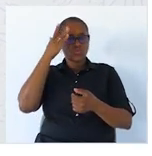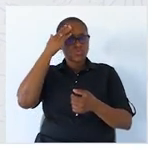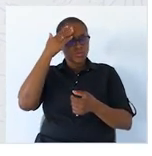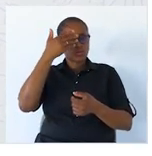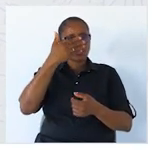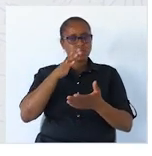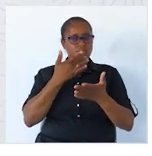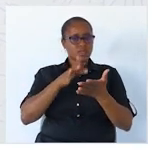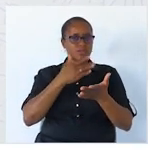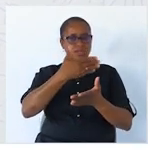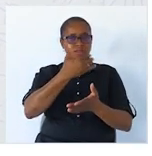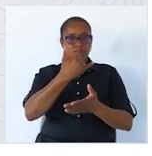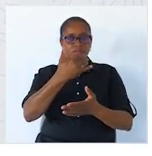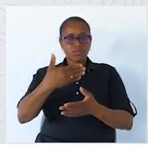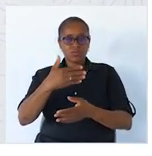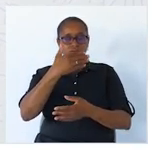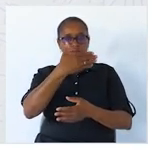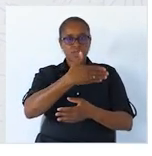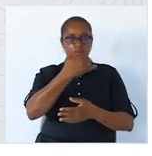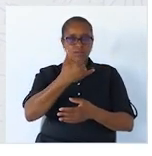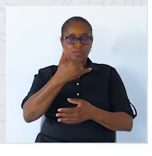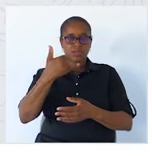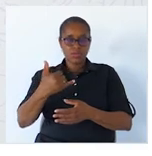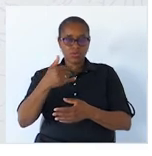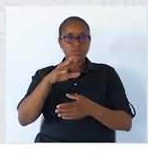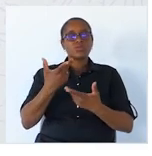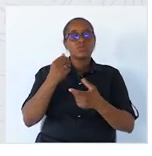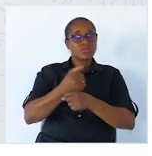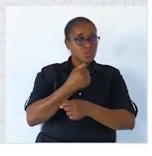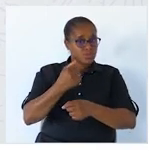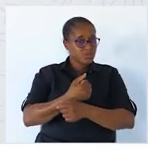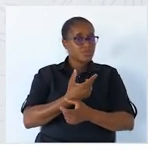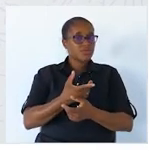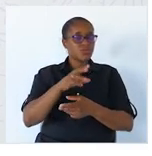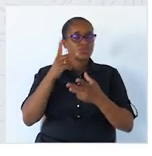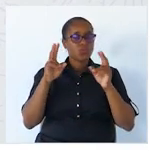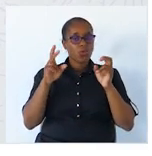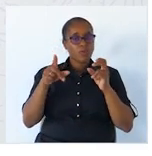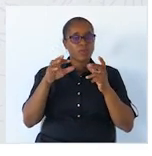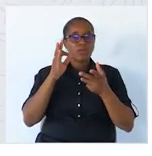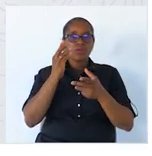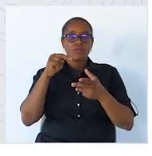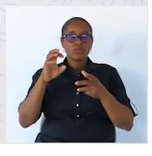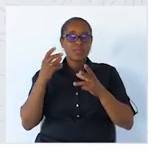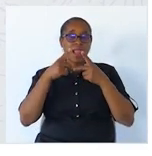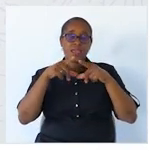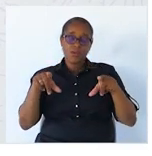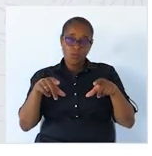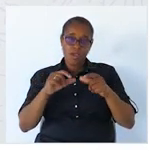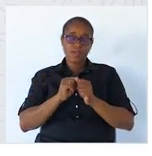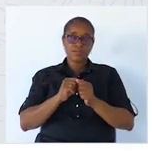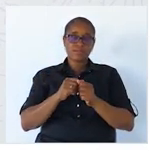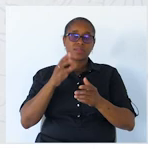121 e 122. E use os exercícios do tópico, funcionamento da língua,